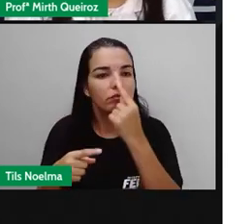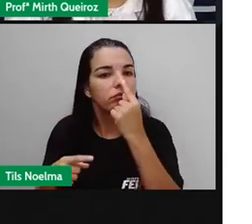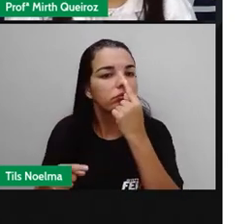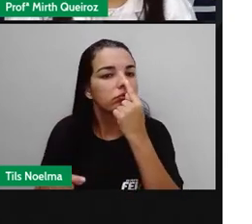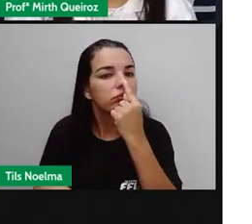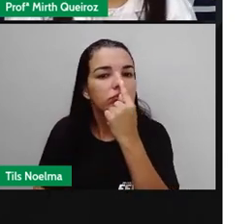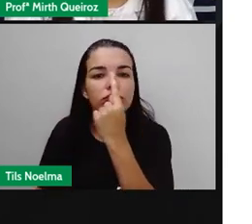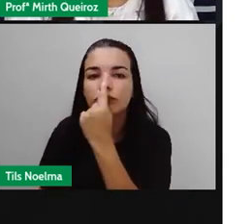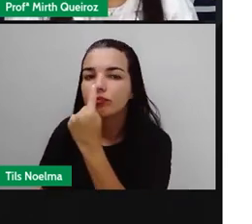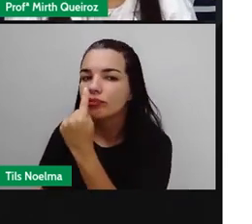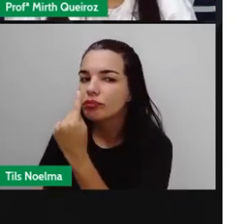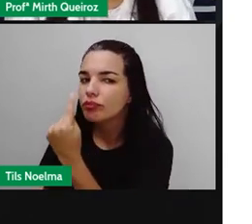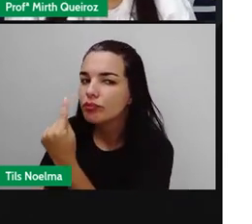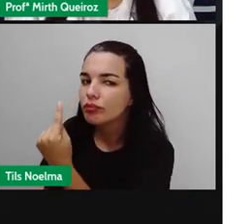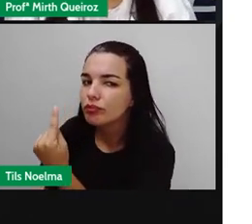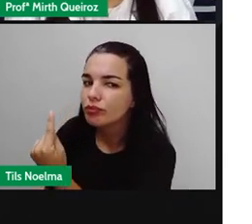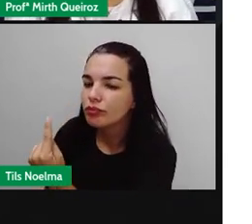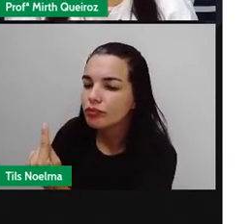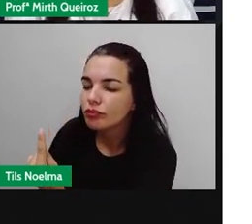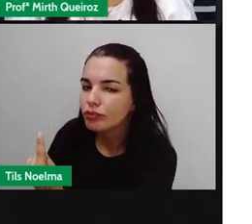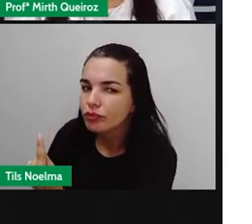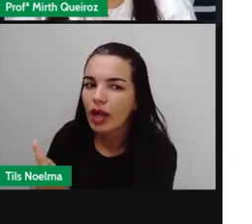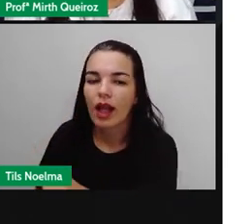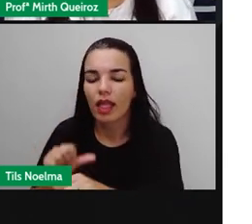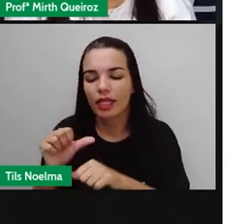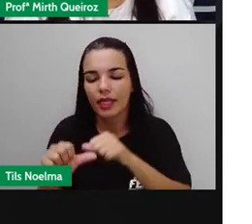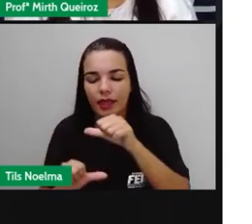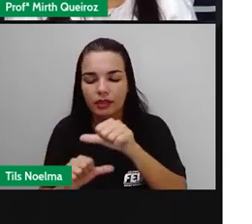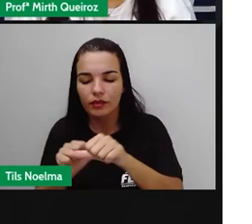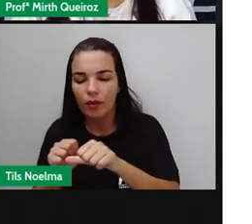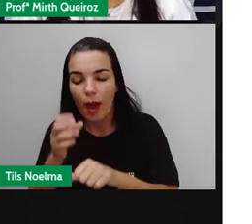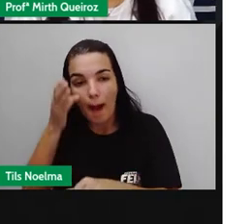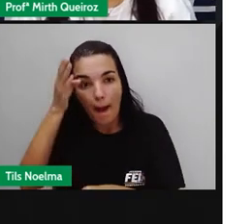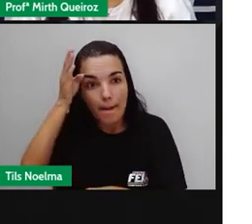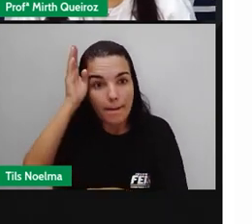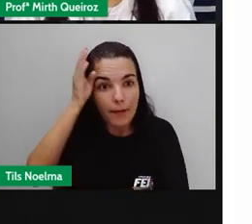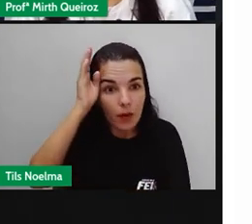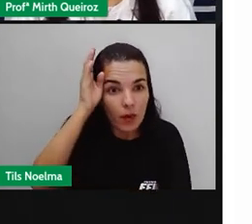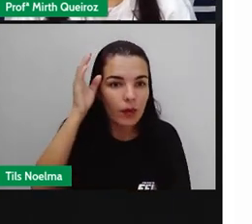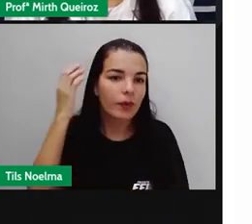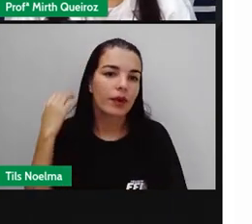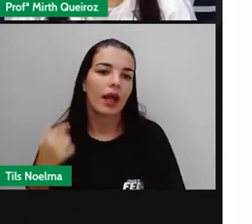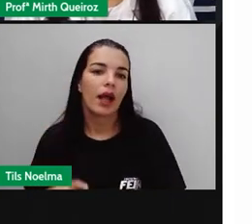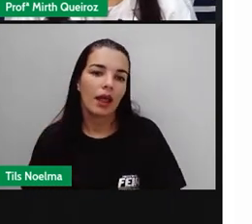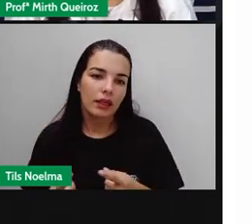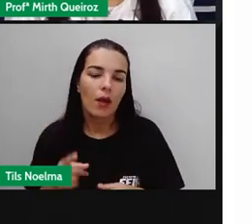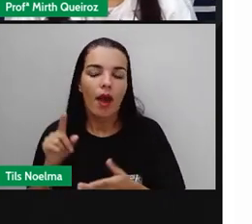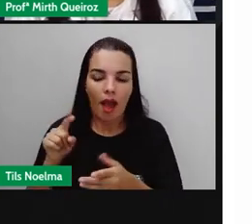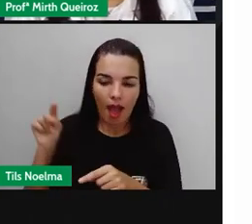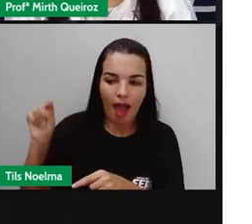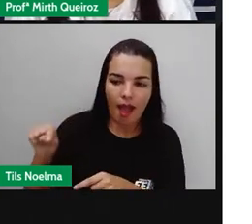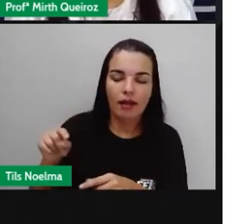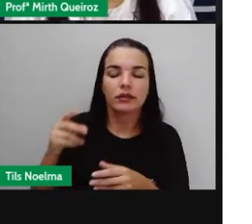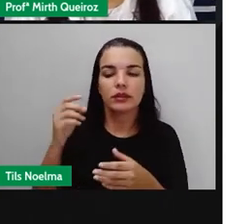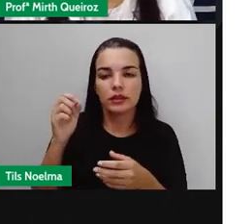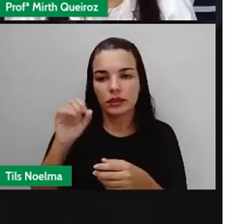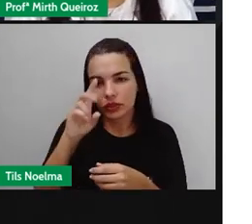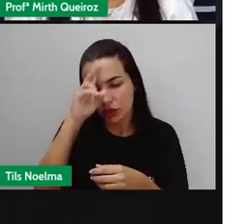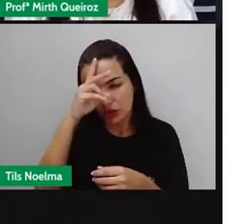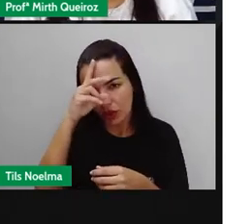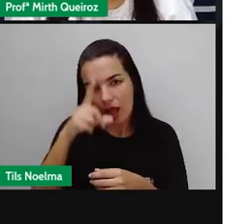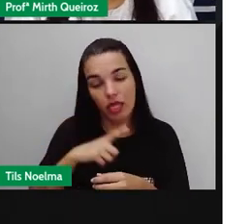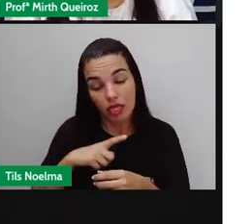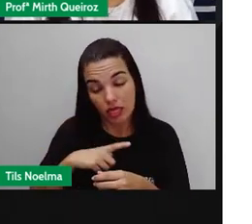transformado aí também em um Bulo. O clímax da história seria isso aí. Aparecem personagens